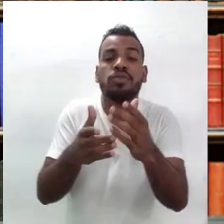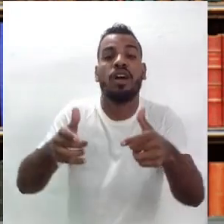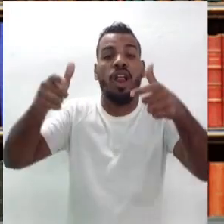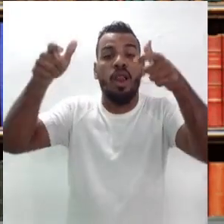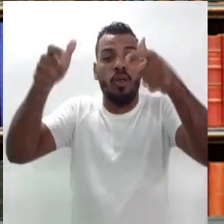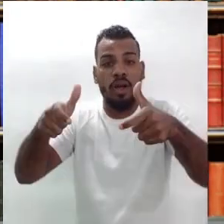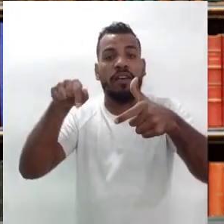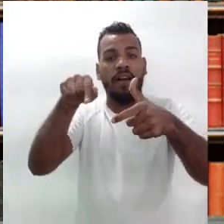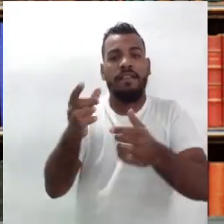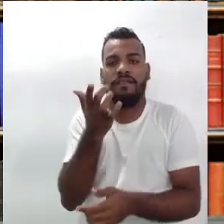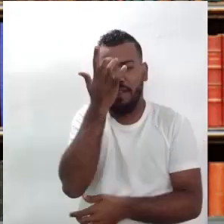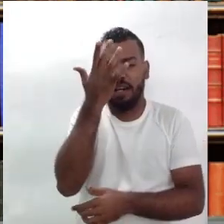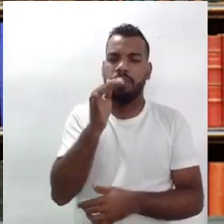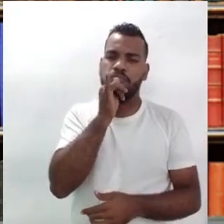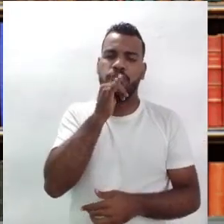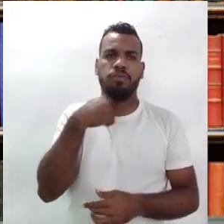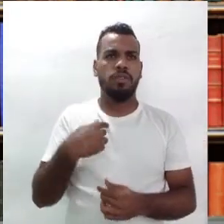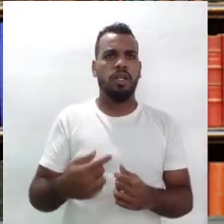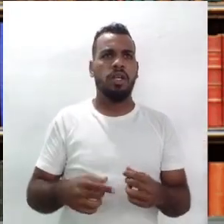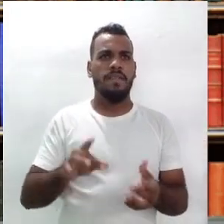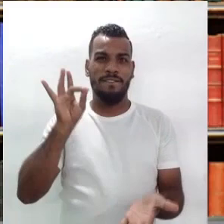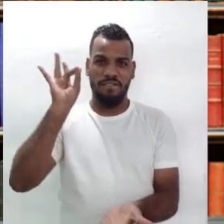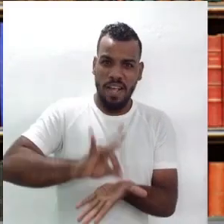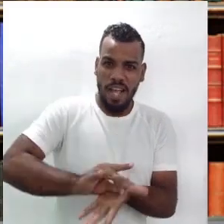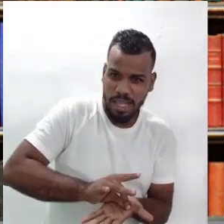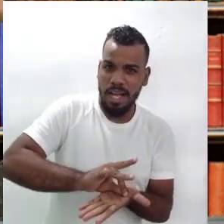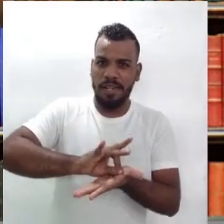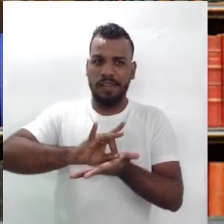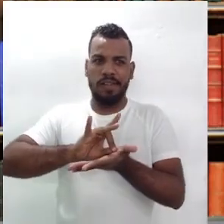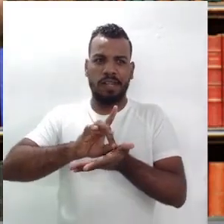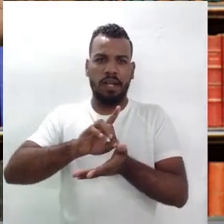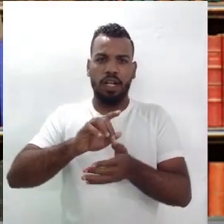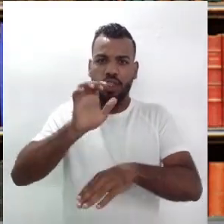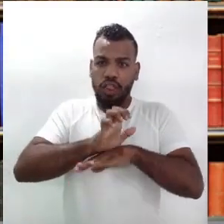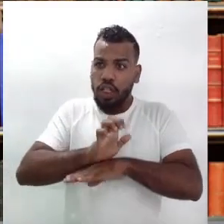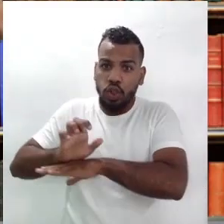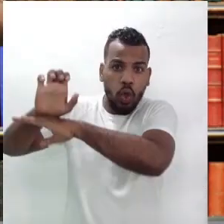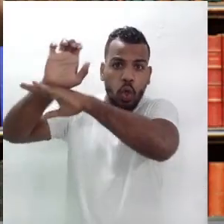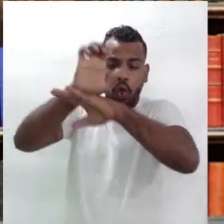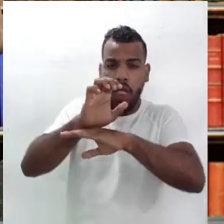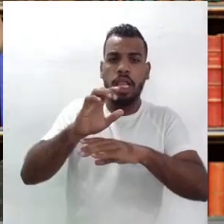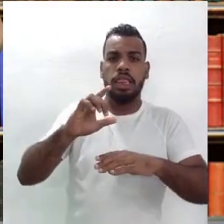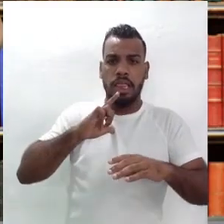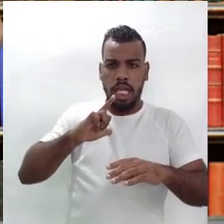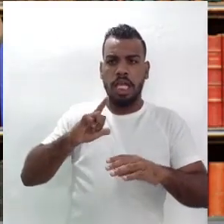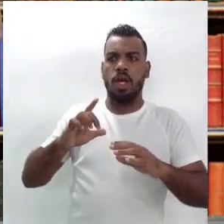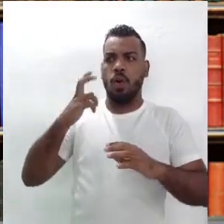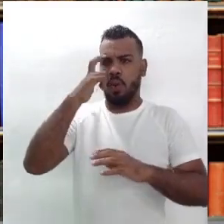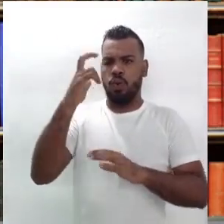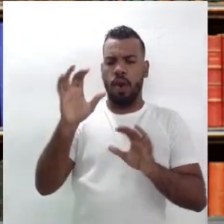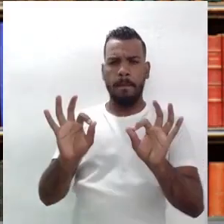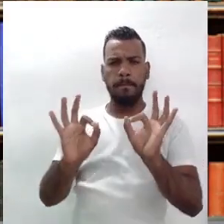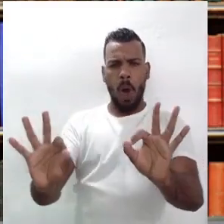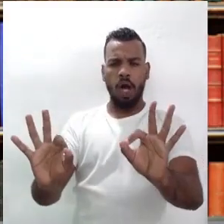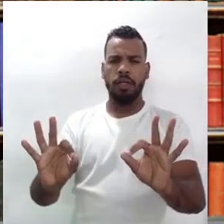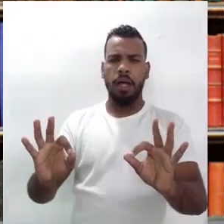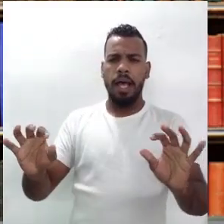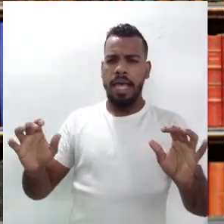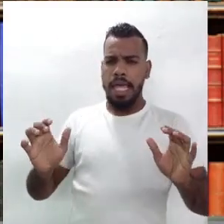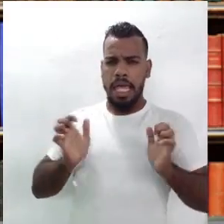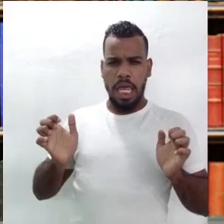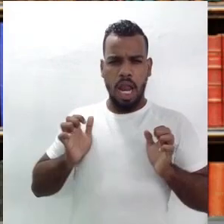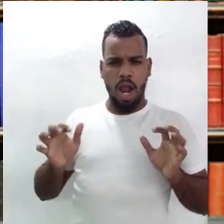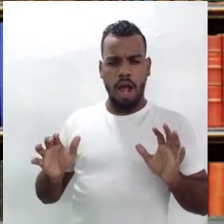aspecto. Eu não posso garantir que todos os estados tenham uma cultura tão rica, porque aí a gente vai para